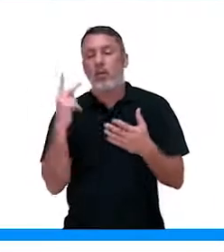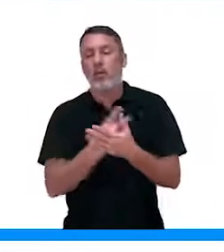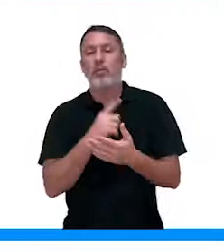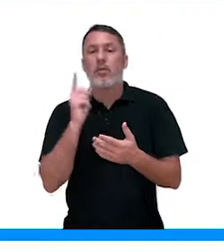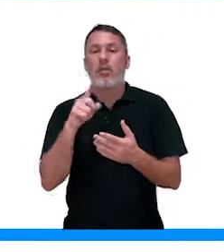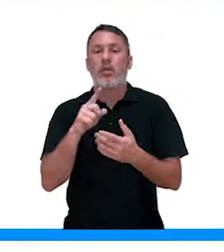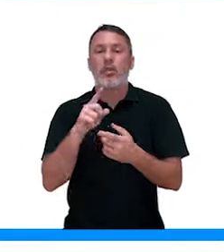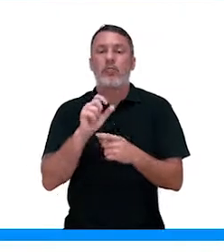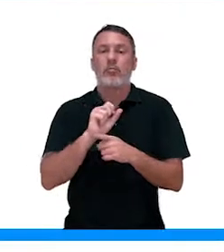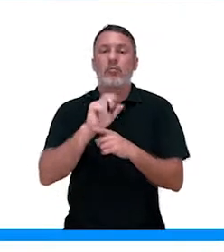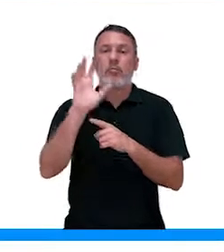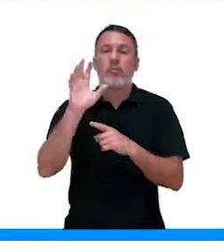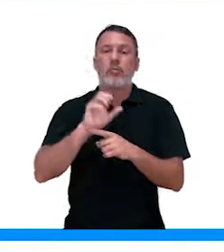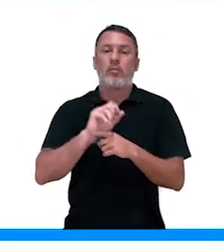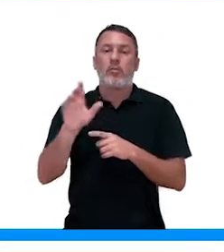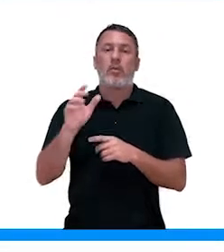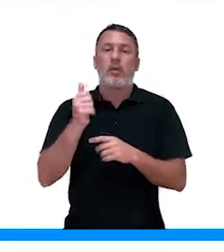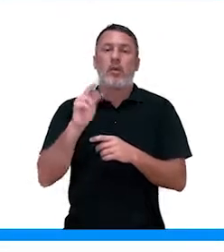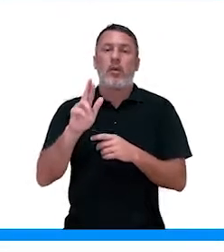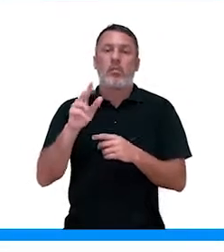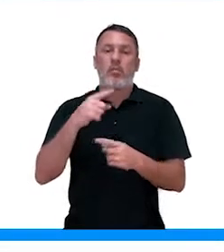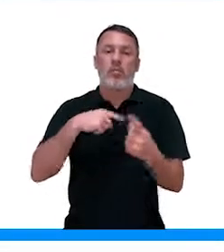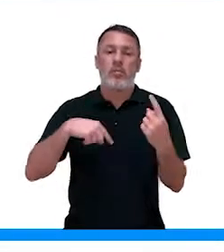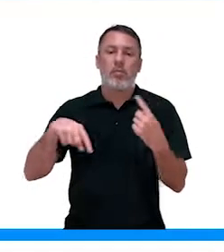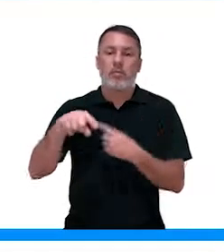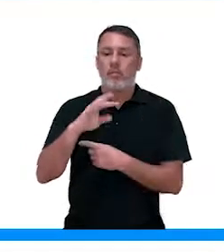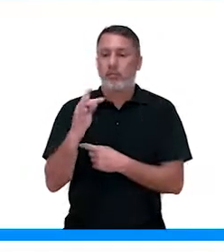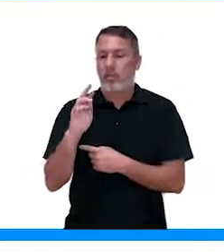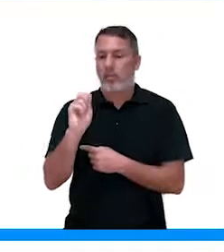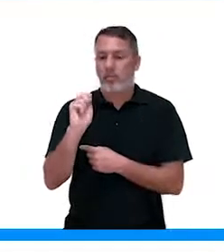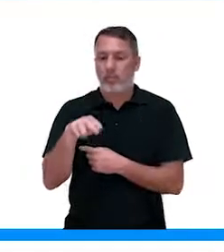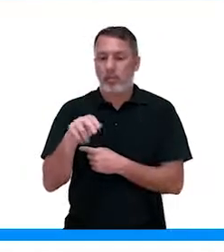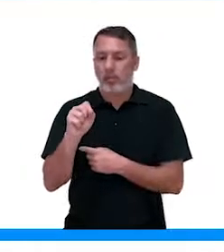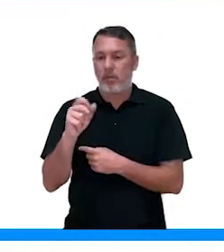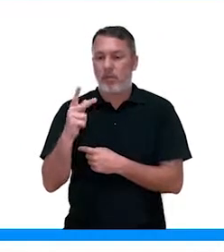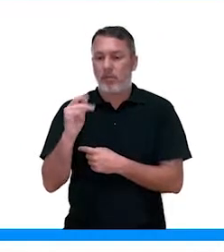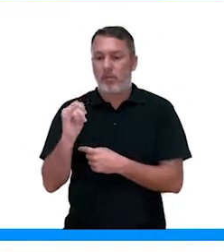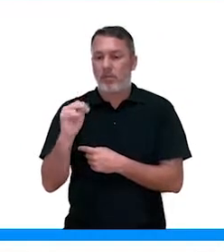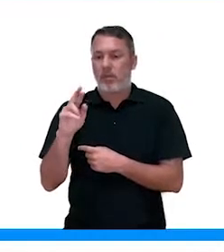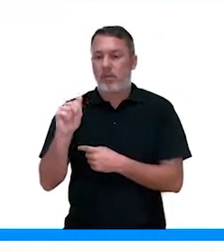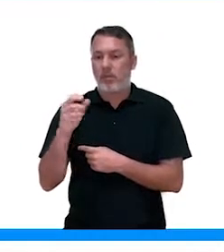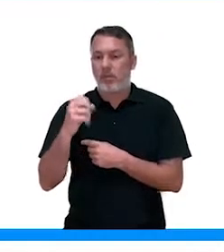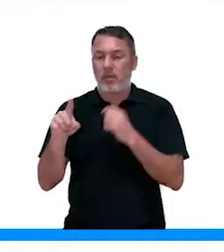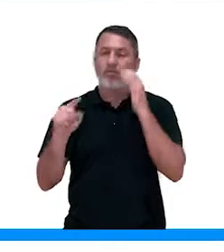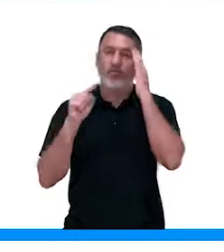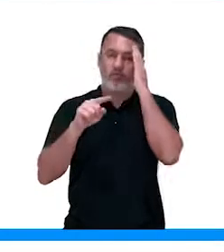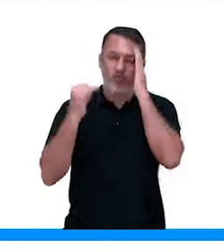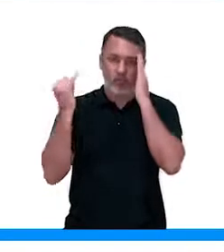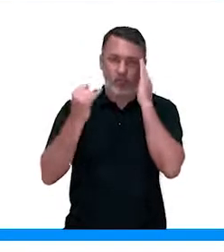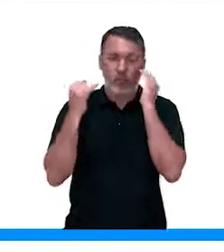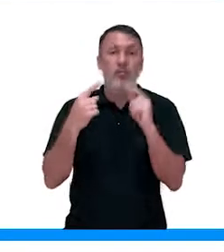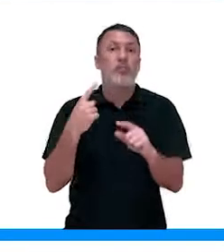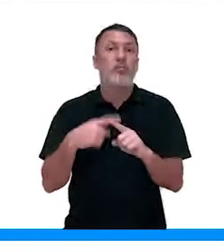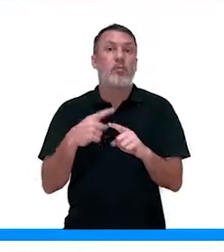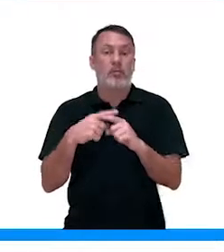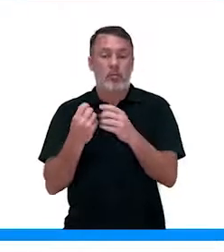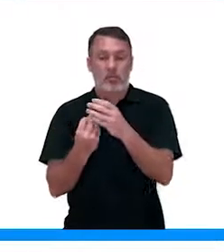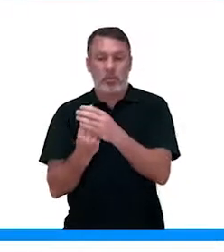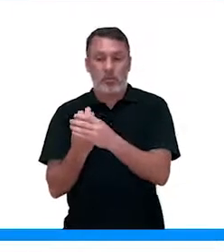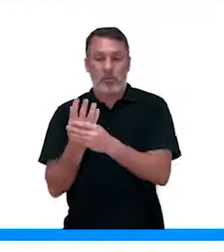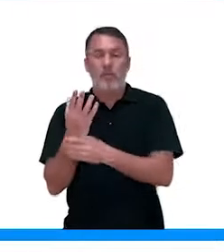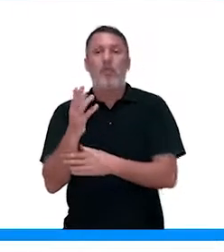devido à transpiração. Isso aqui pra gente é muito importante. A transpiração, galera, é o seguinte. A